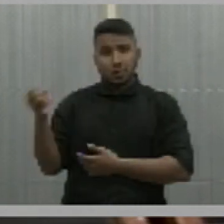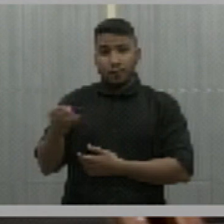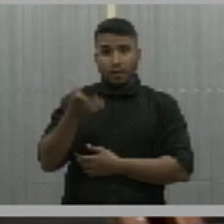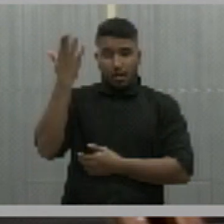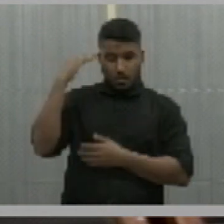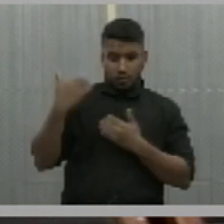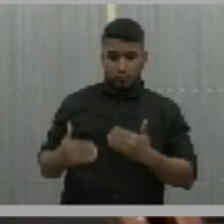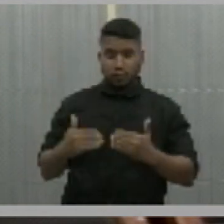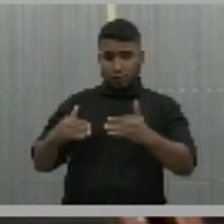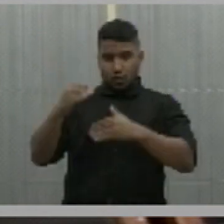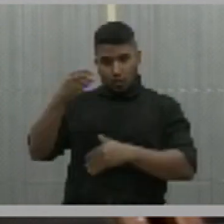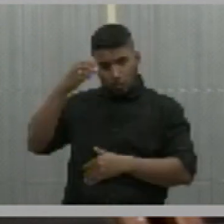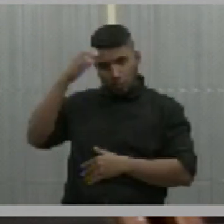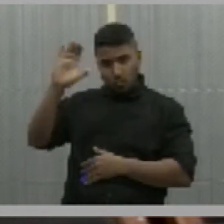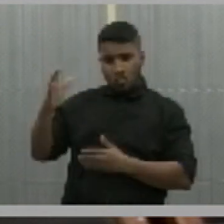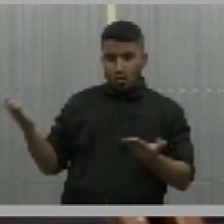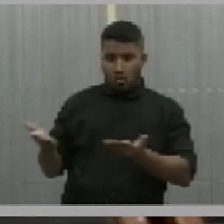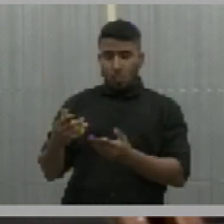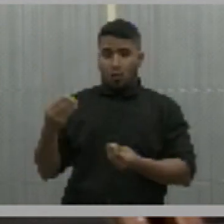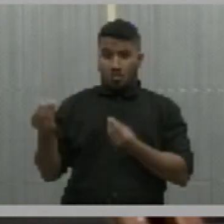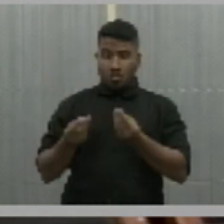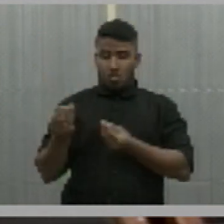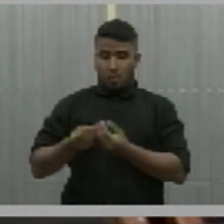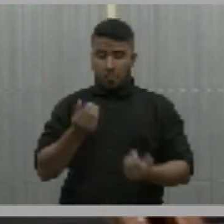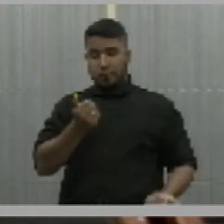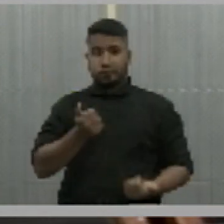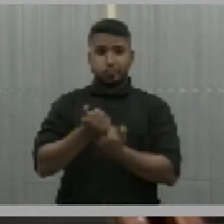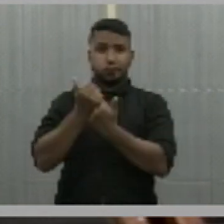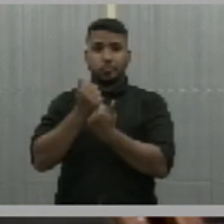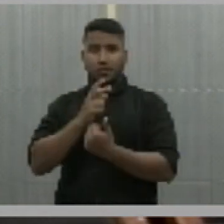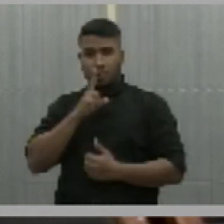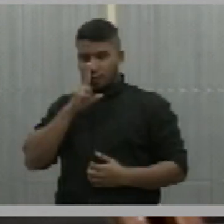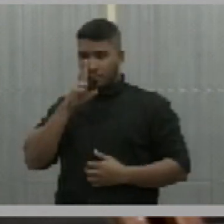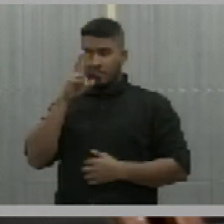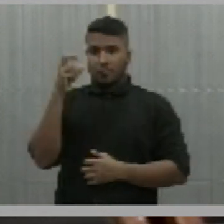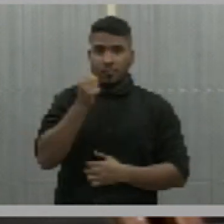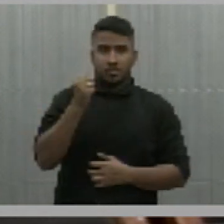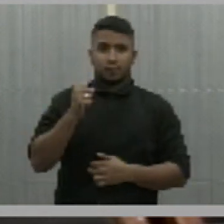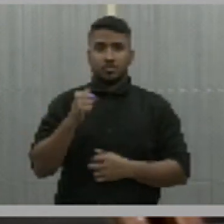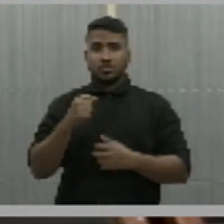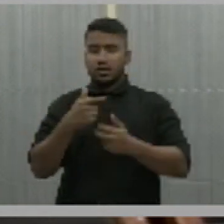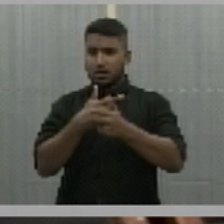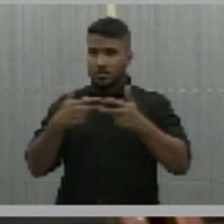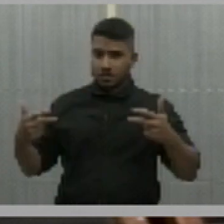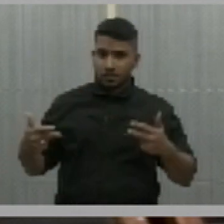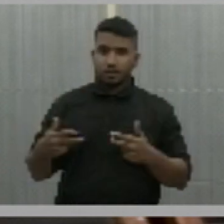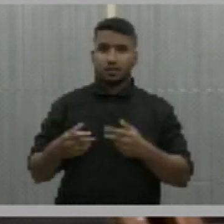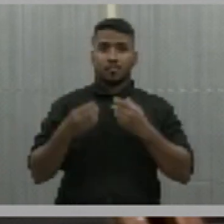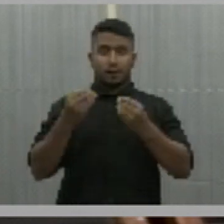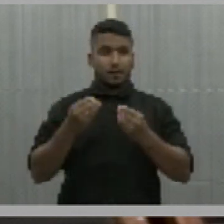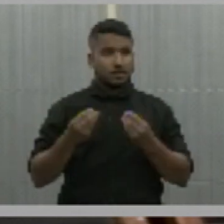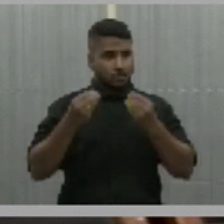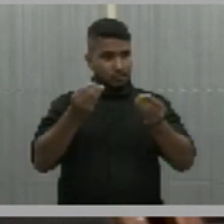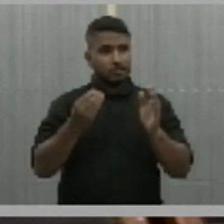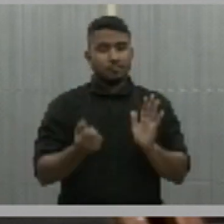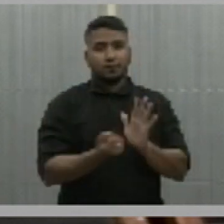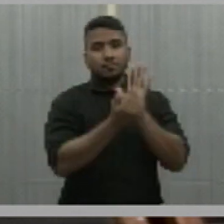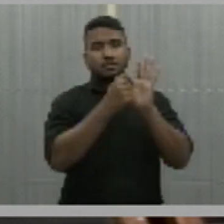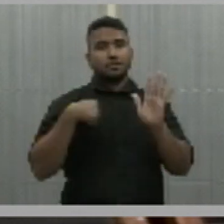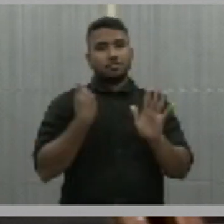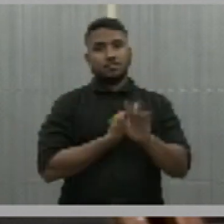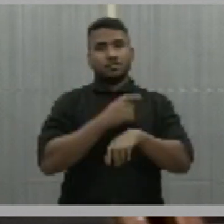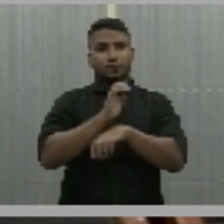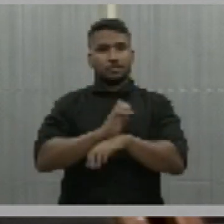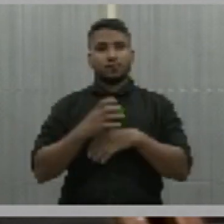foi secretário de Cultura, agora como um apoiador forte dessas atividades para garantir o registro aqui no Estado.